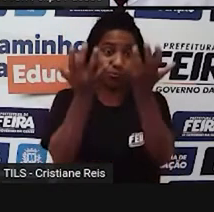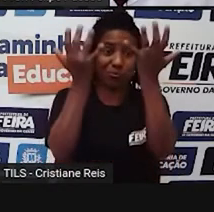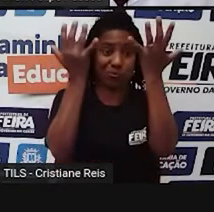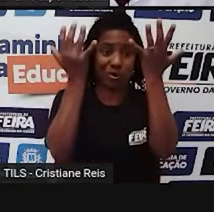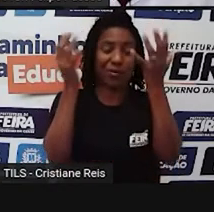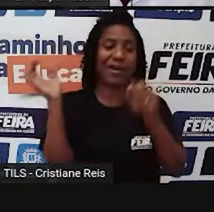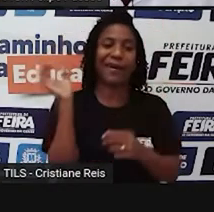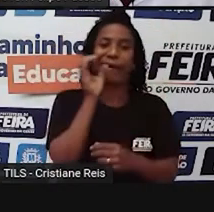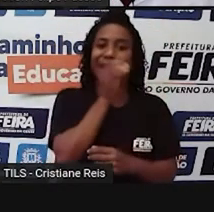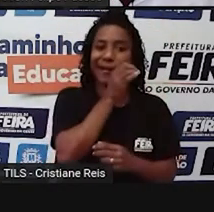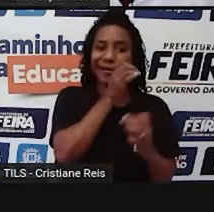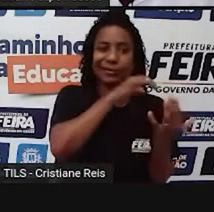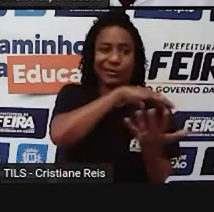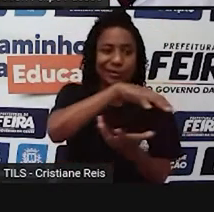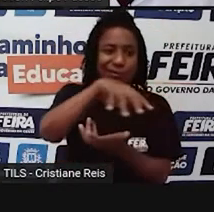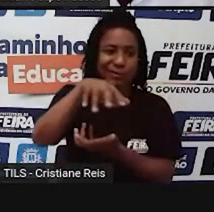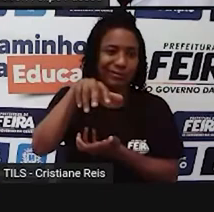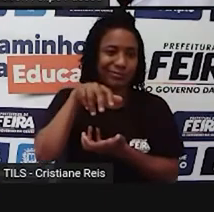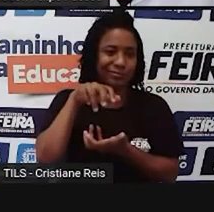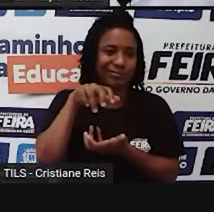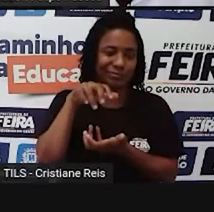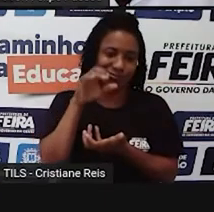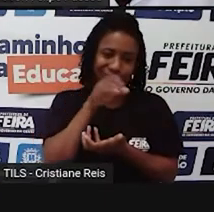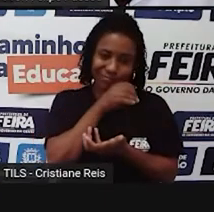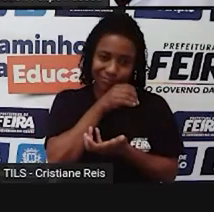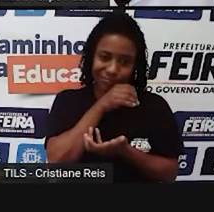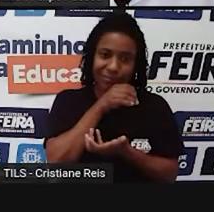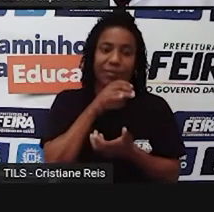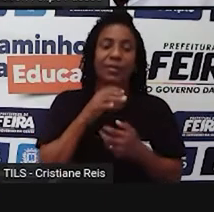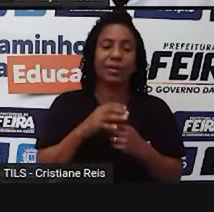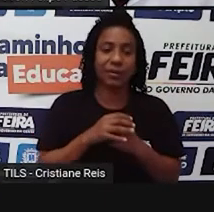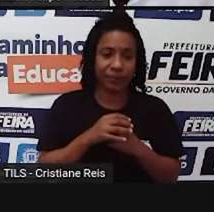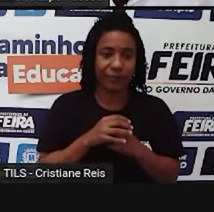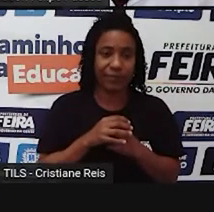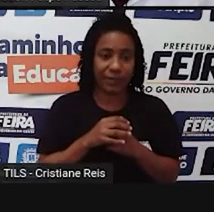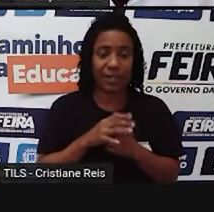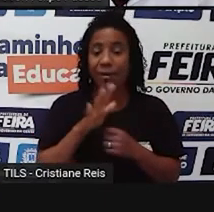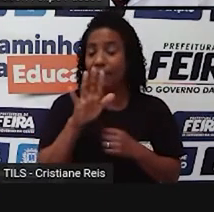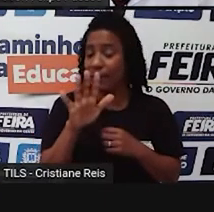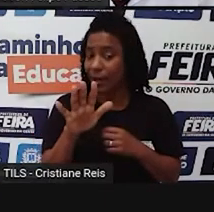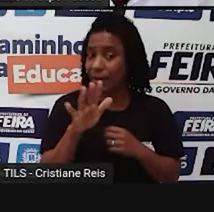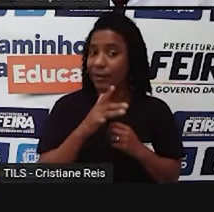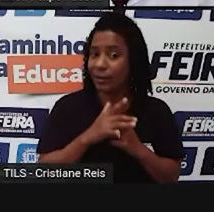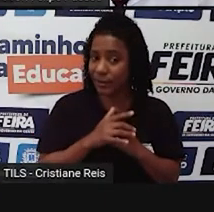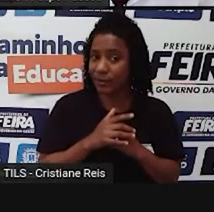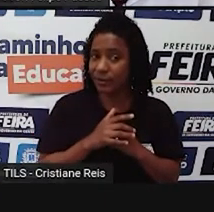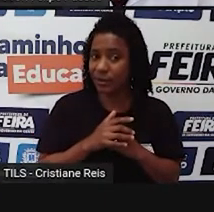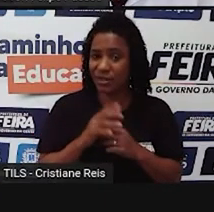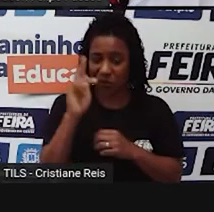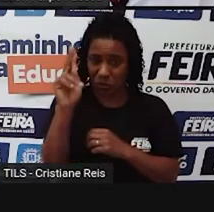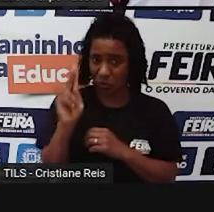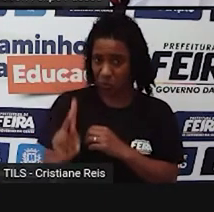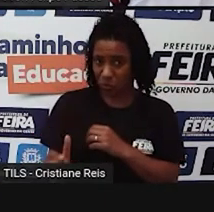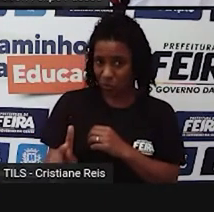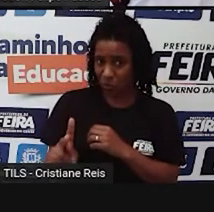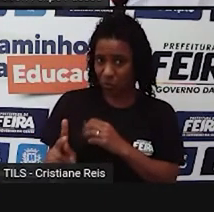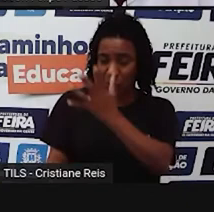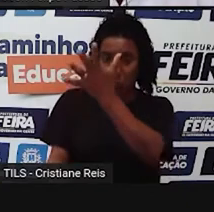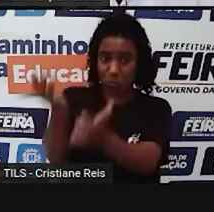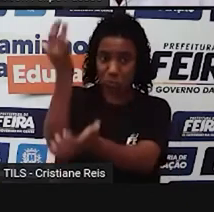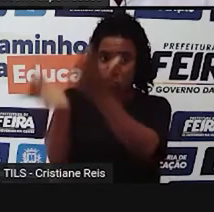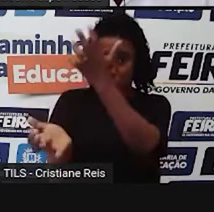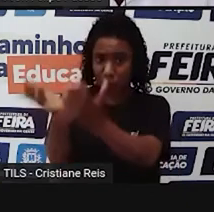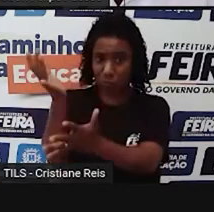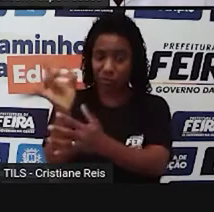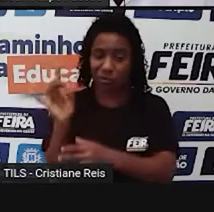aquecimento global. O problema é que muita gente ainda faz queimadas, né? Propositais. A